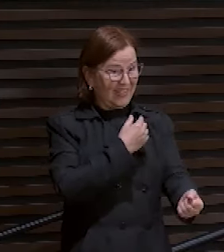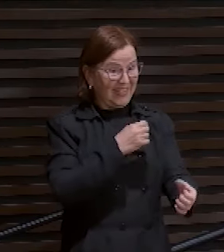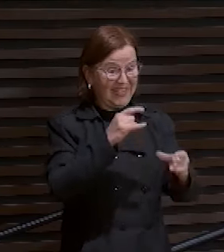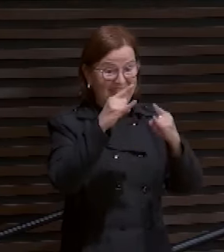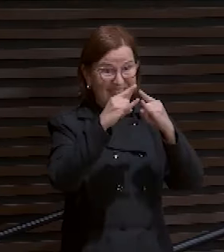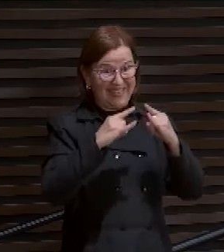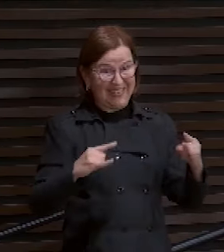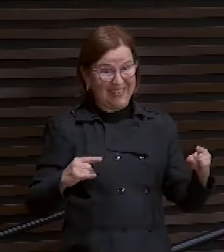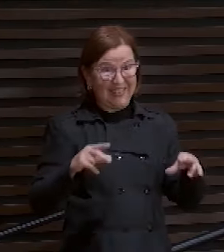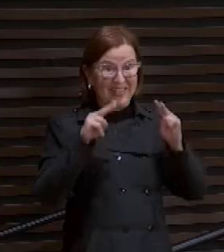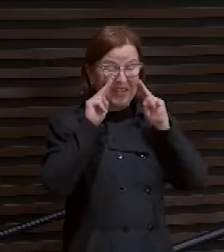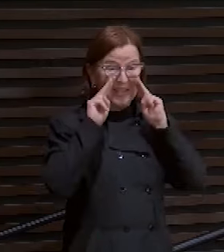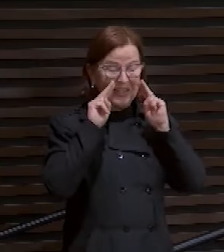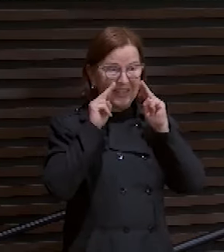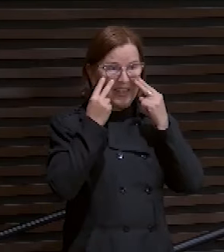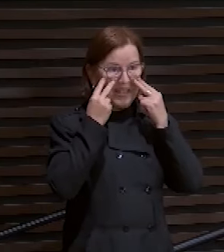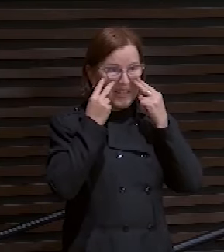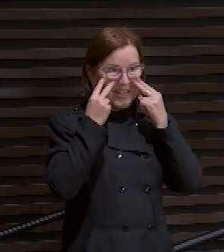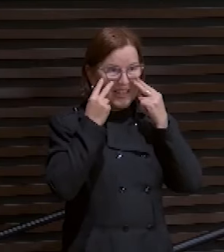testemunhos.